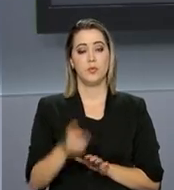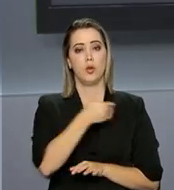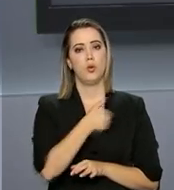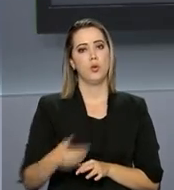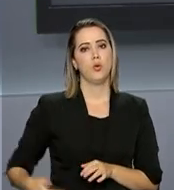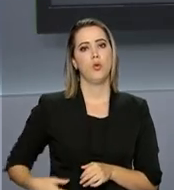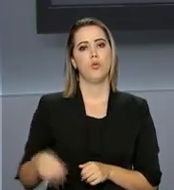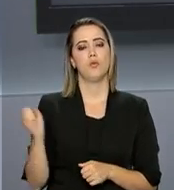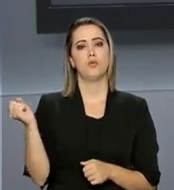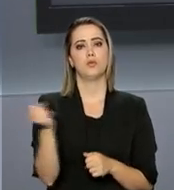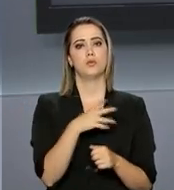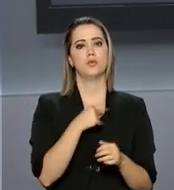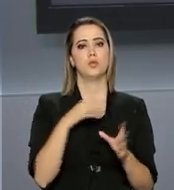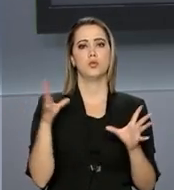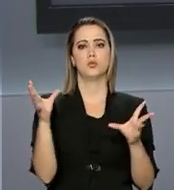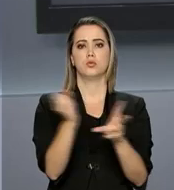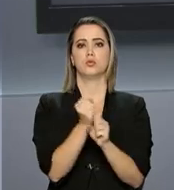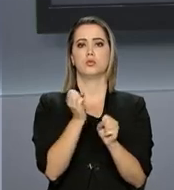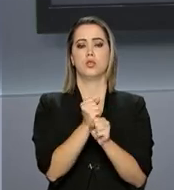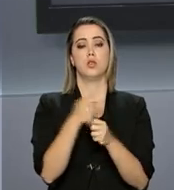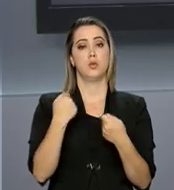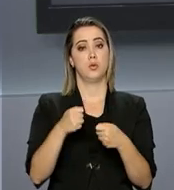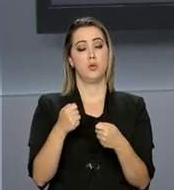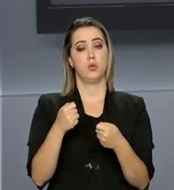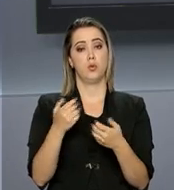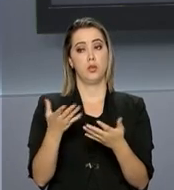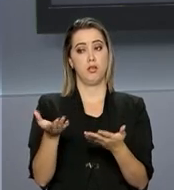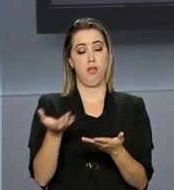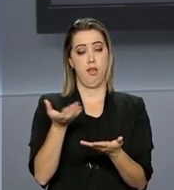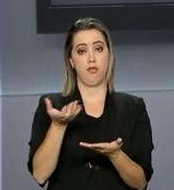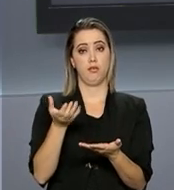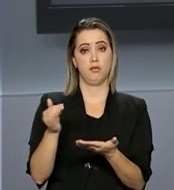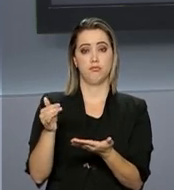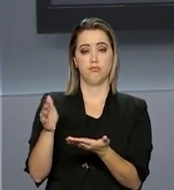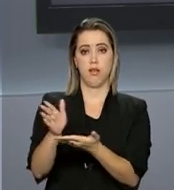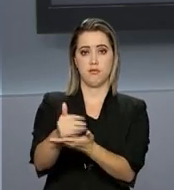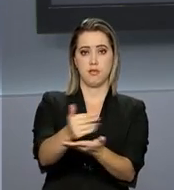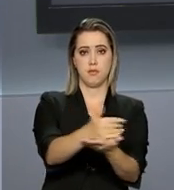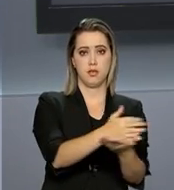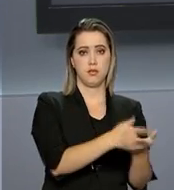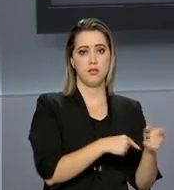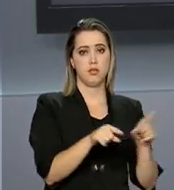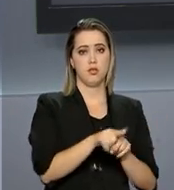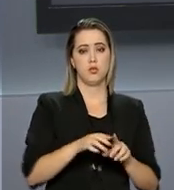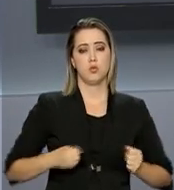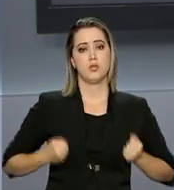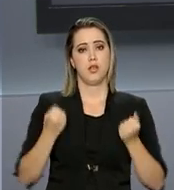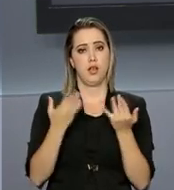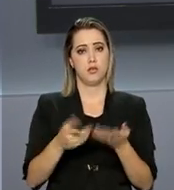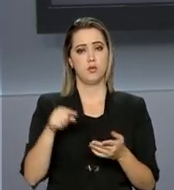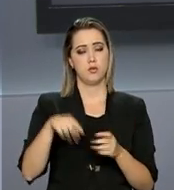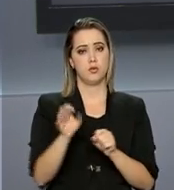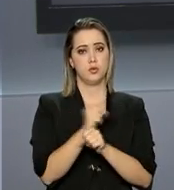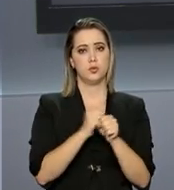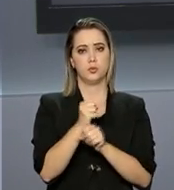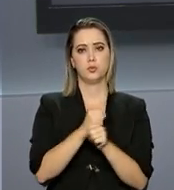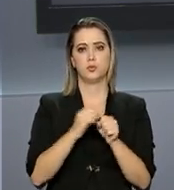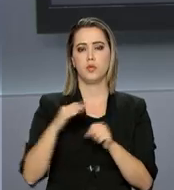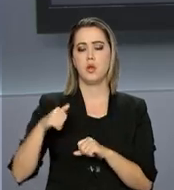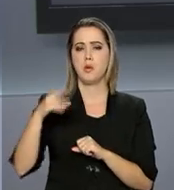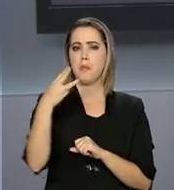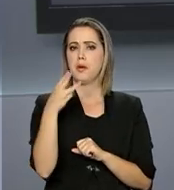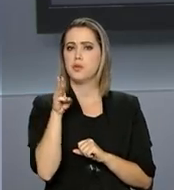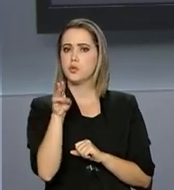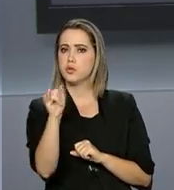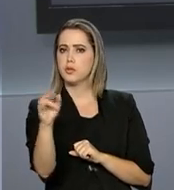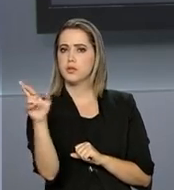governo atualizou as contas do que tem a receber e dos gastos que precisa fazer até o fim deste ano. Cerca de R$